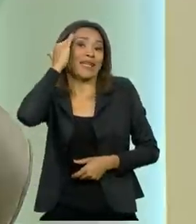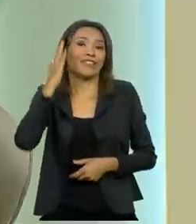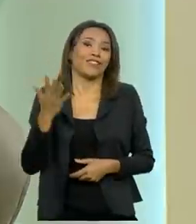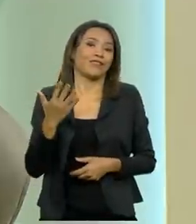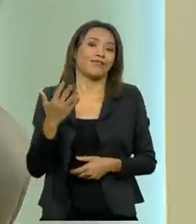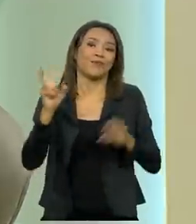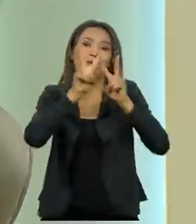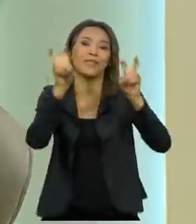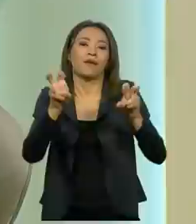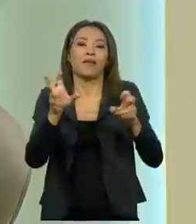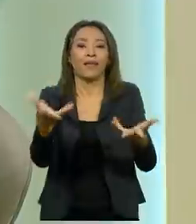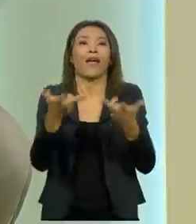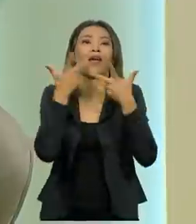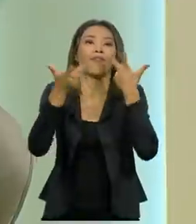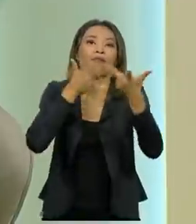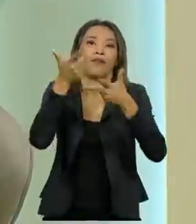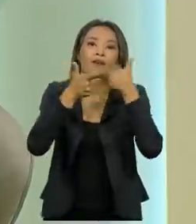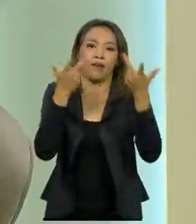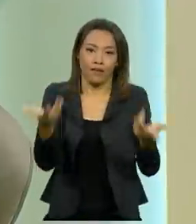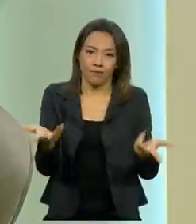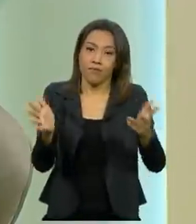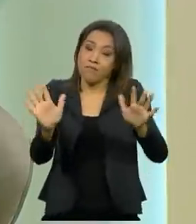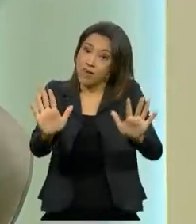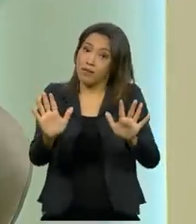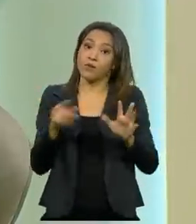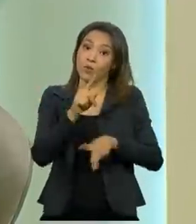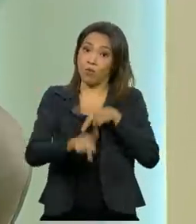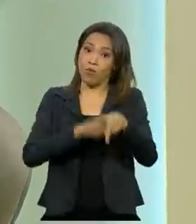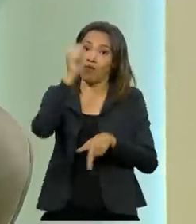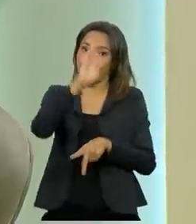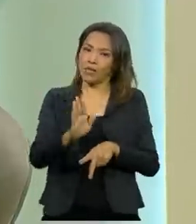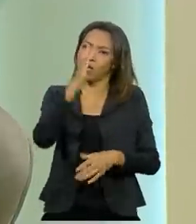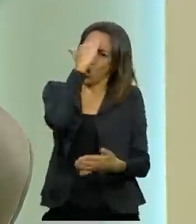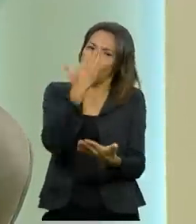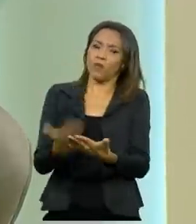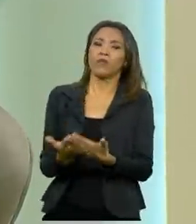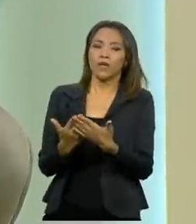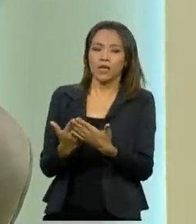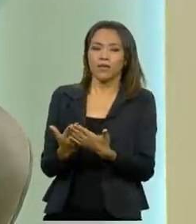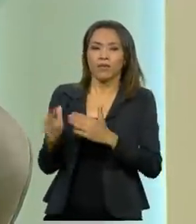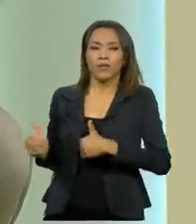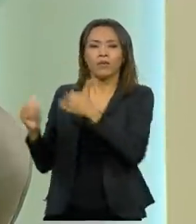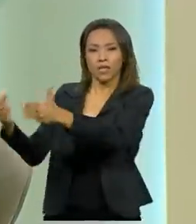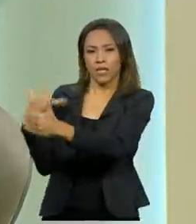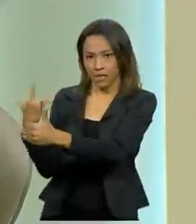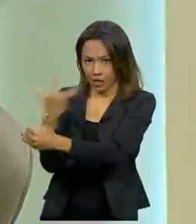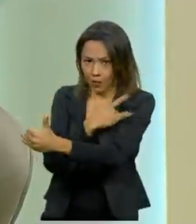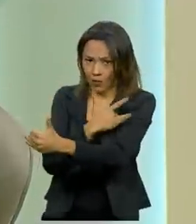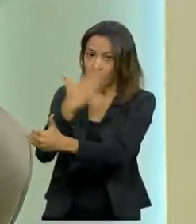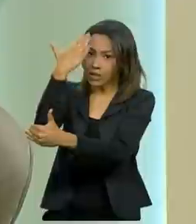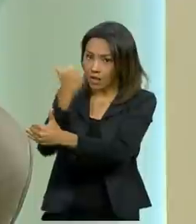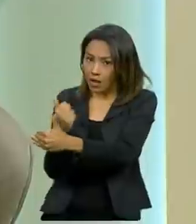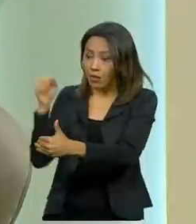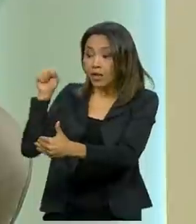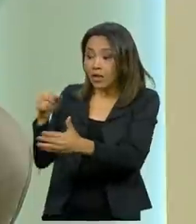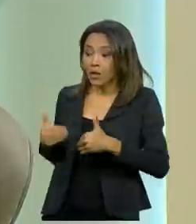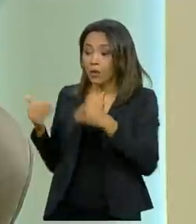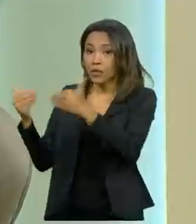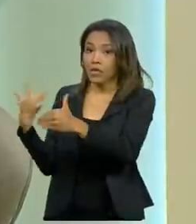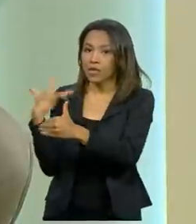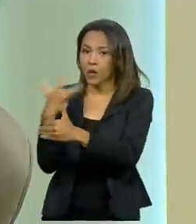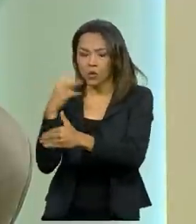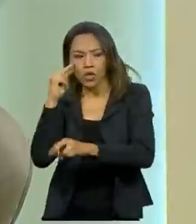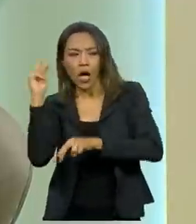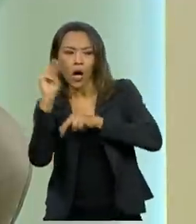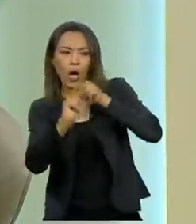falar, né? Mas a população brasileira confia no Ministério da Saúde e sabe que o Ministério da Saúde está olhando,